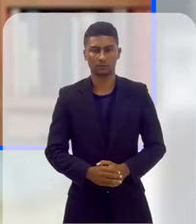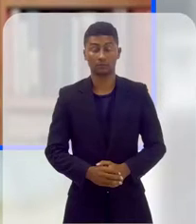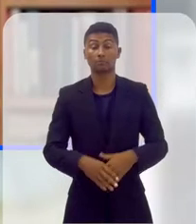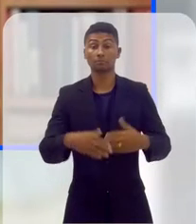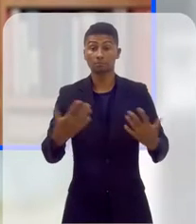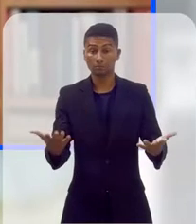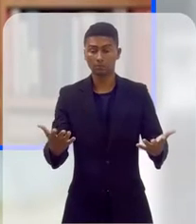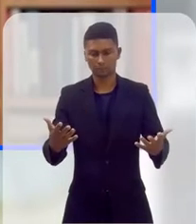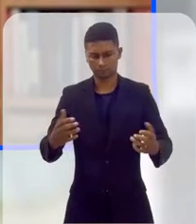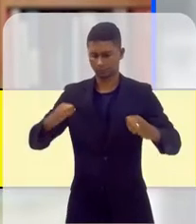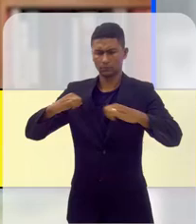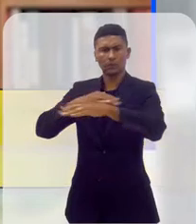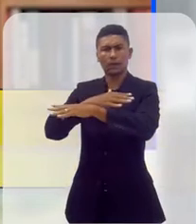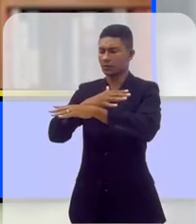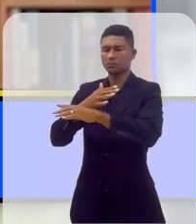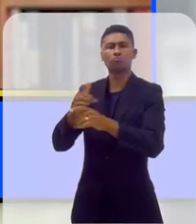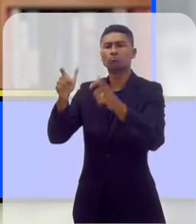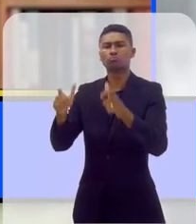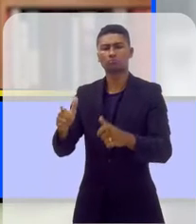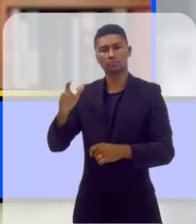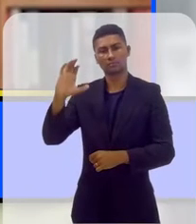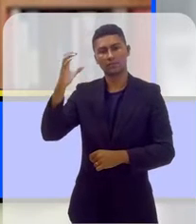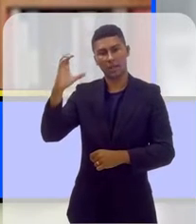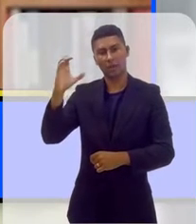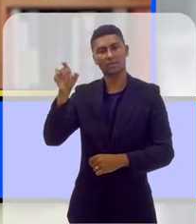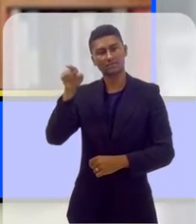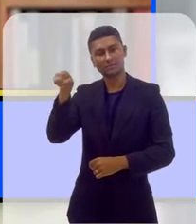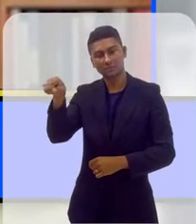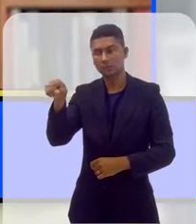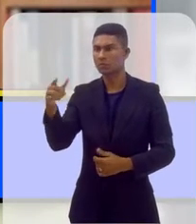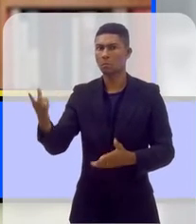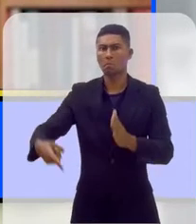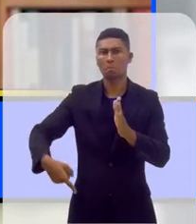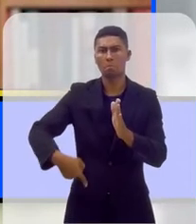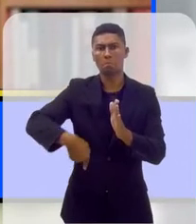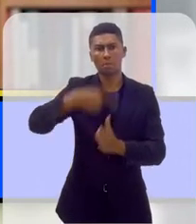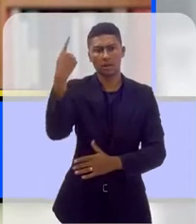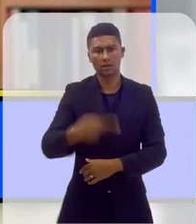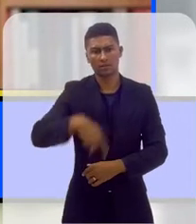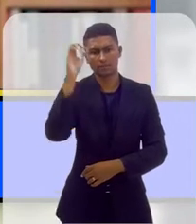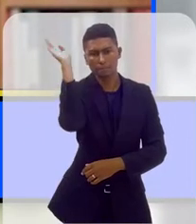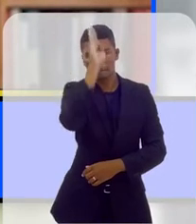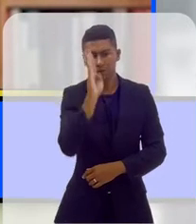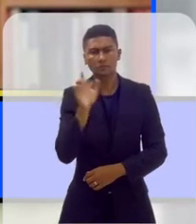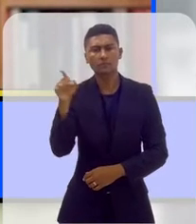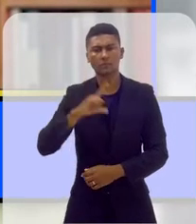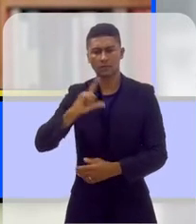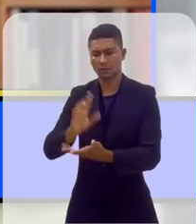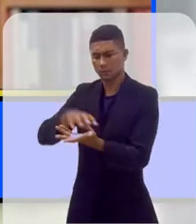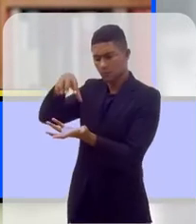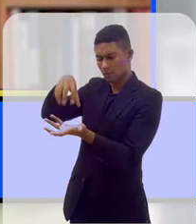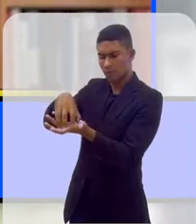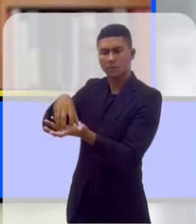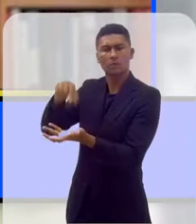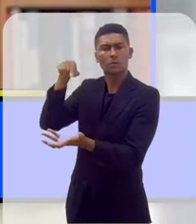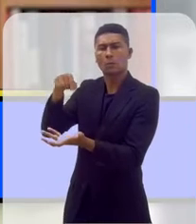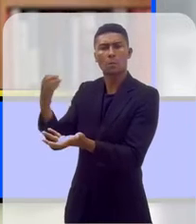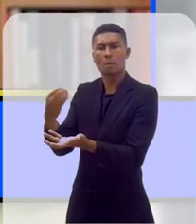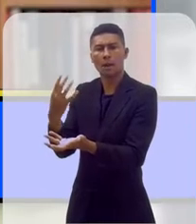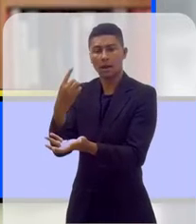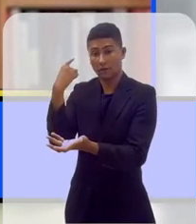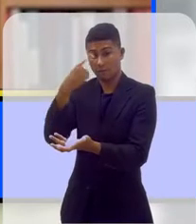A cidade de Niterói, na região metropolitana do Rio, é a primeira do Brasil a ter uma clínica jurídica voltada